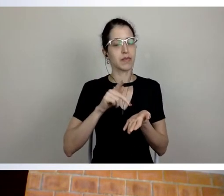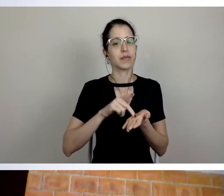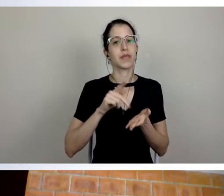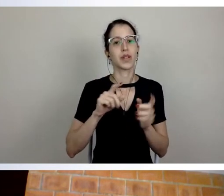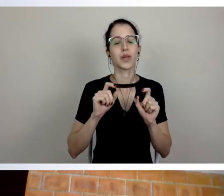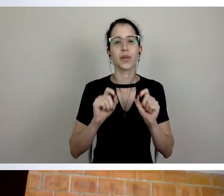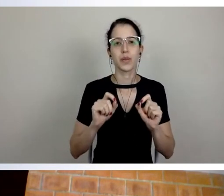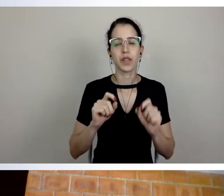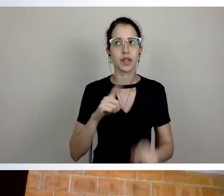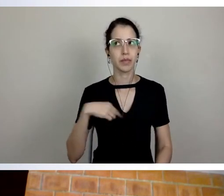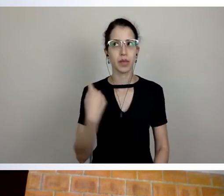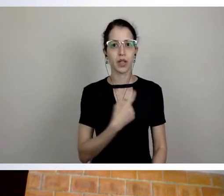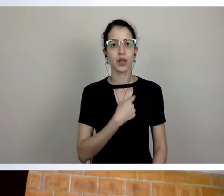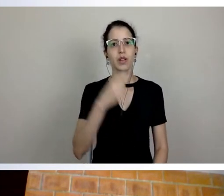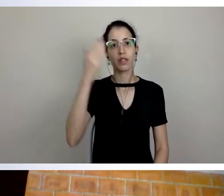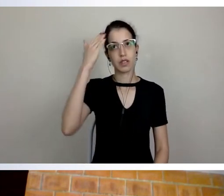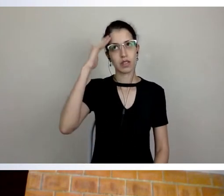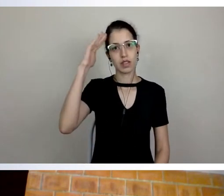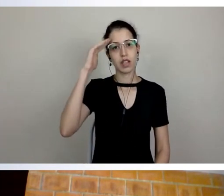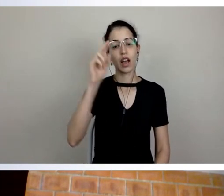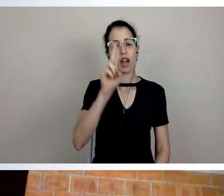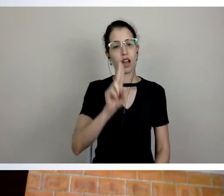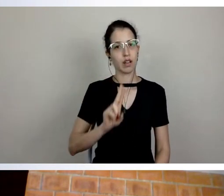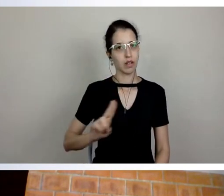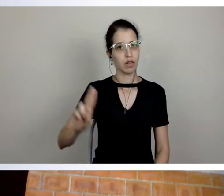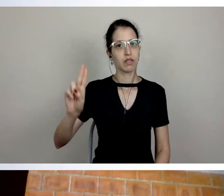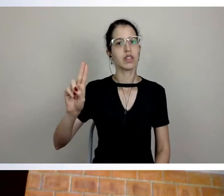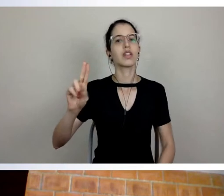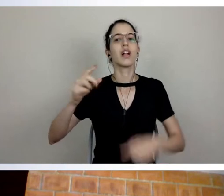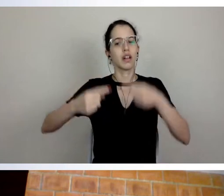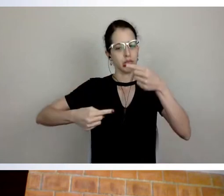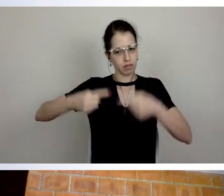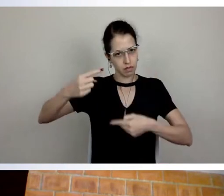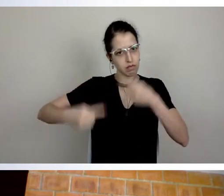nós entendemos que a universidade vem discutindo,